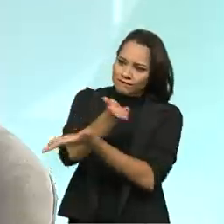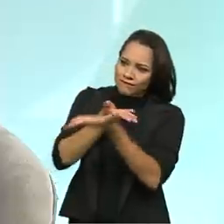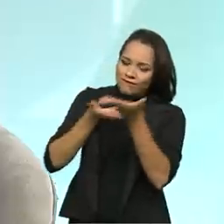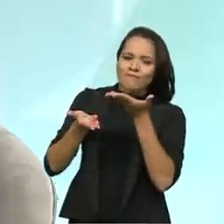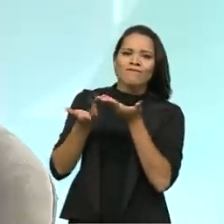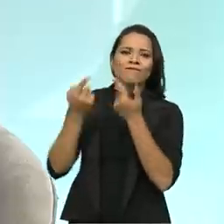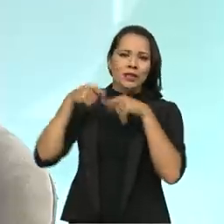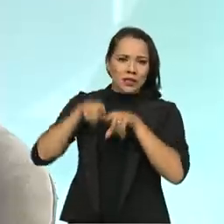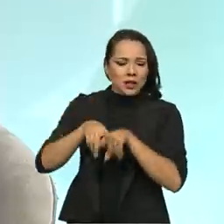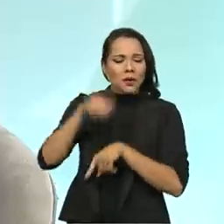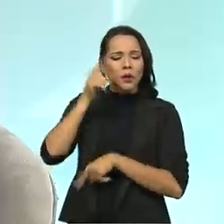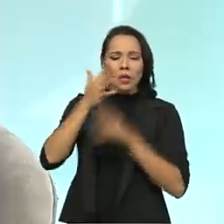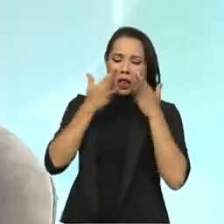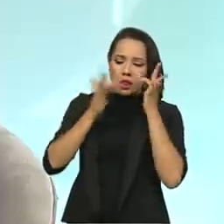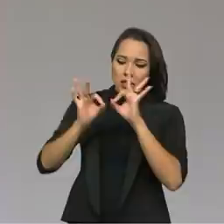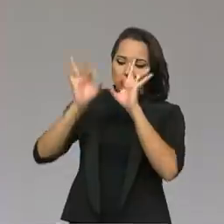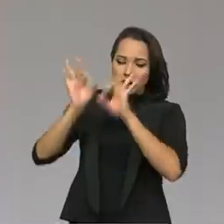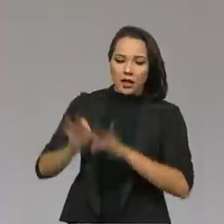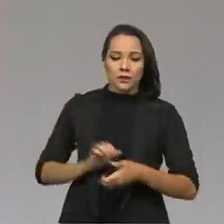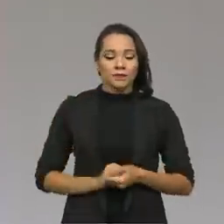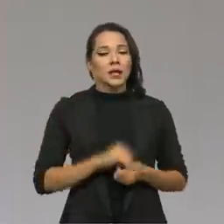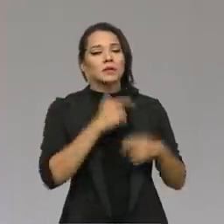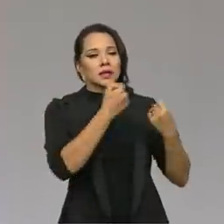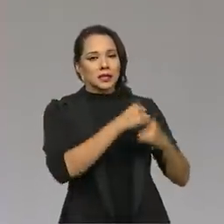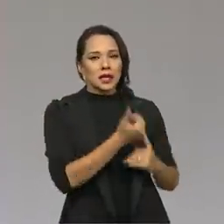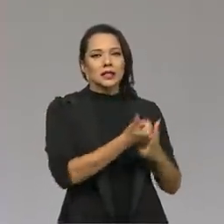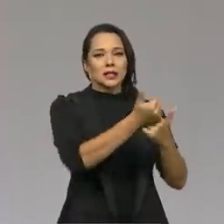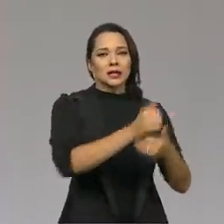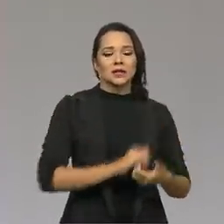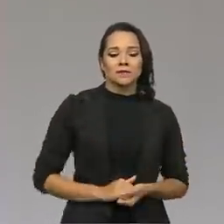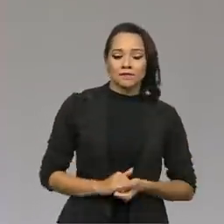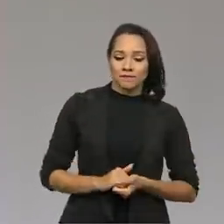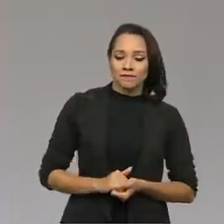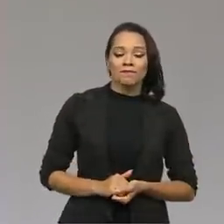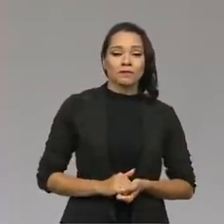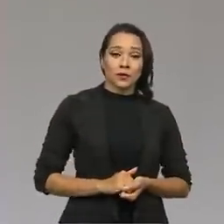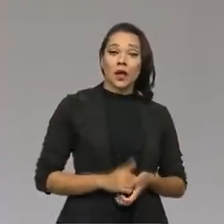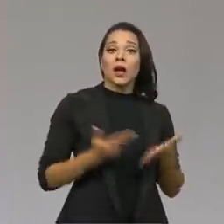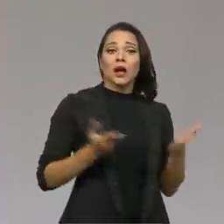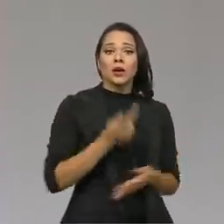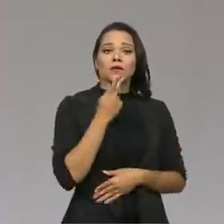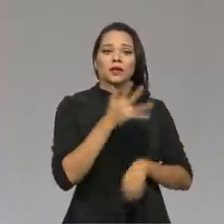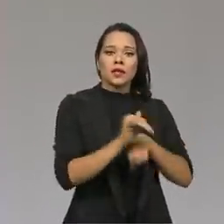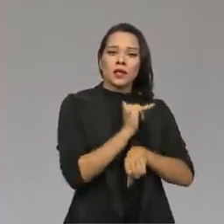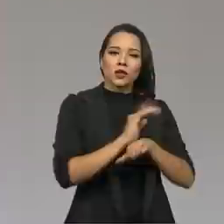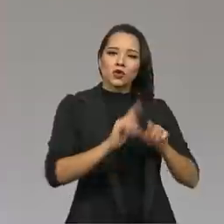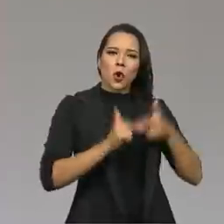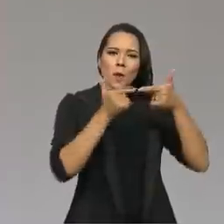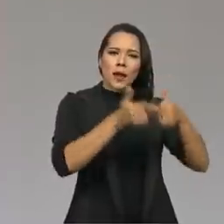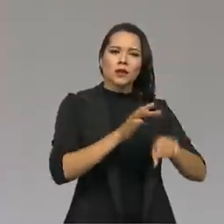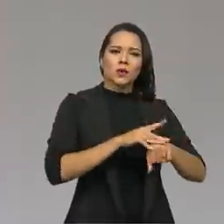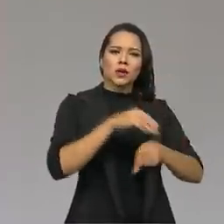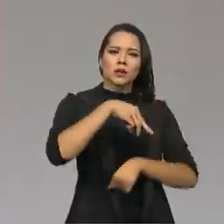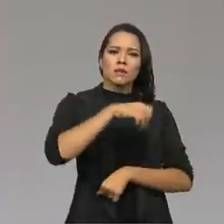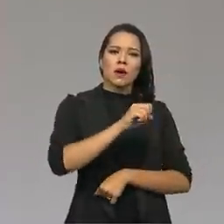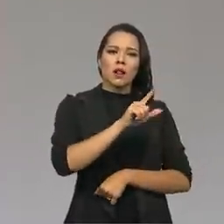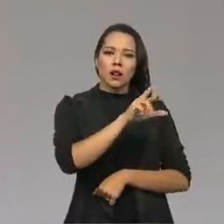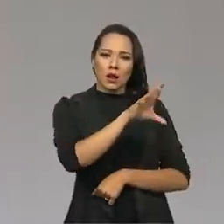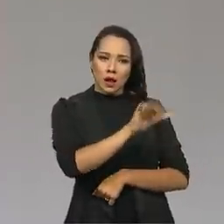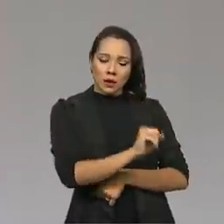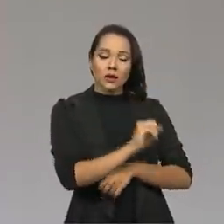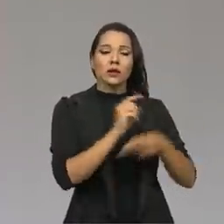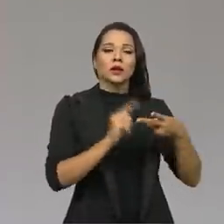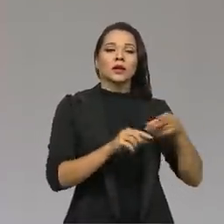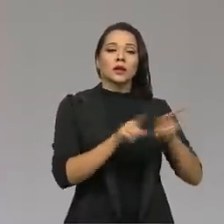para que a gente preste uma atenção adequada. Uma rede de assistência, né? Secretário, vamos falar das ações de combate à malária especificamente e também